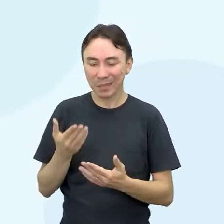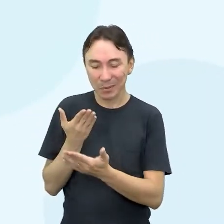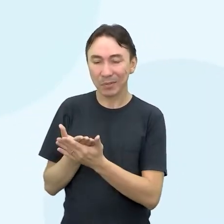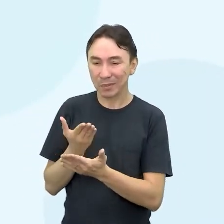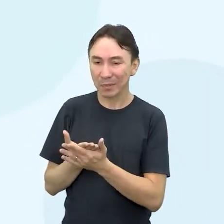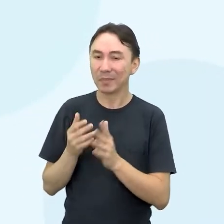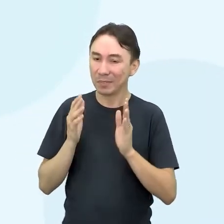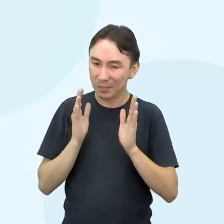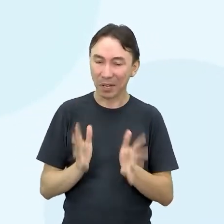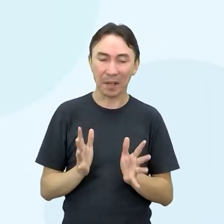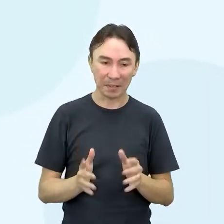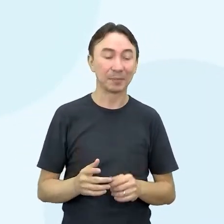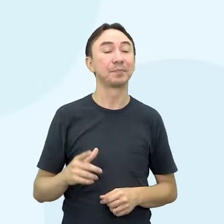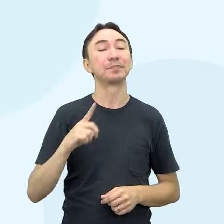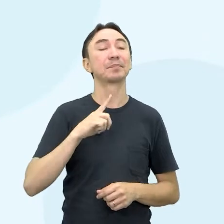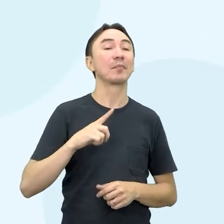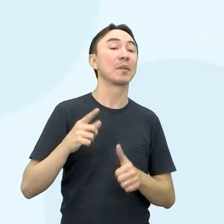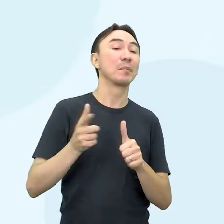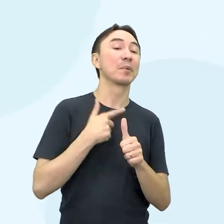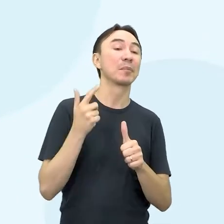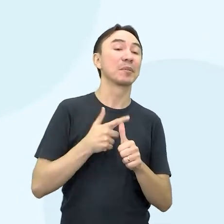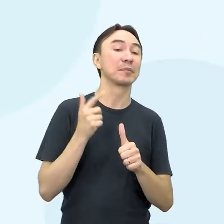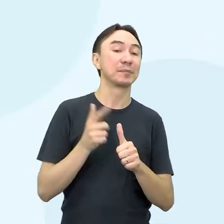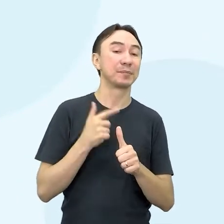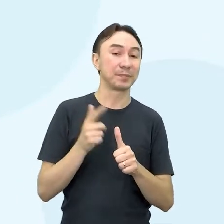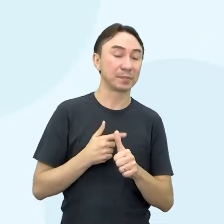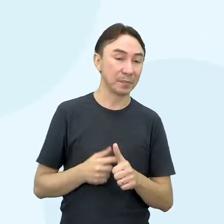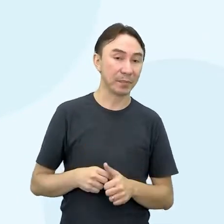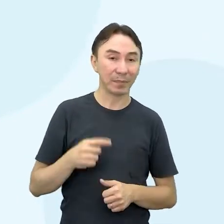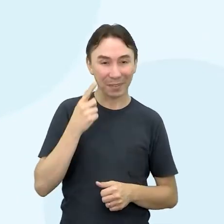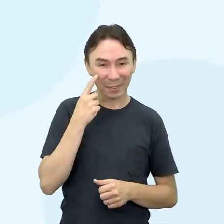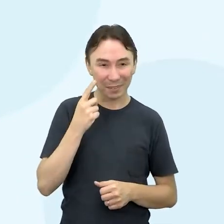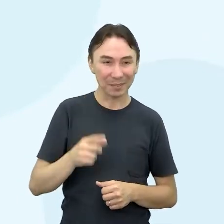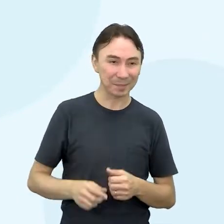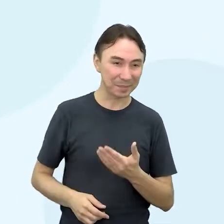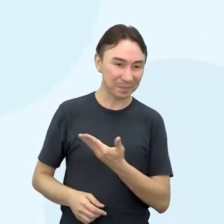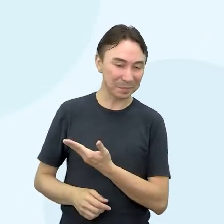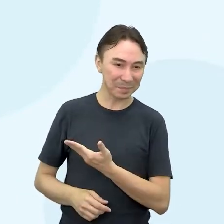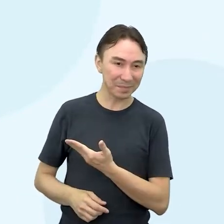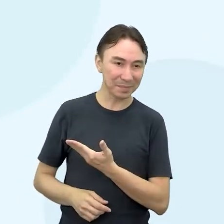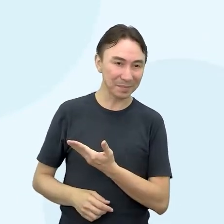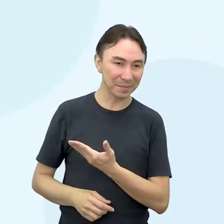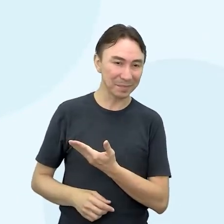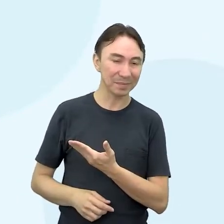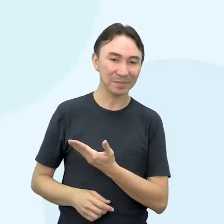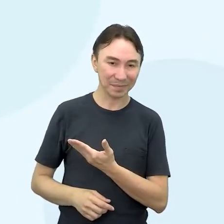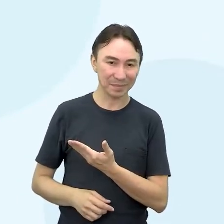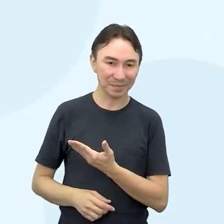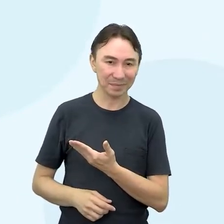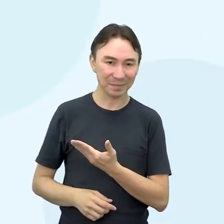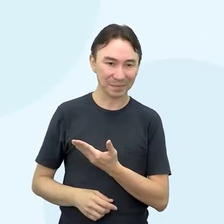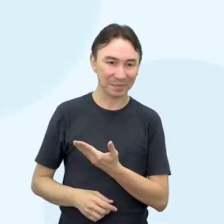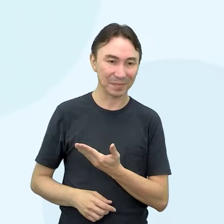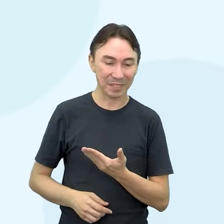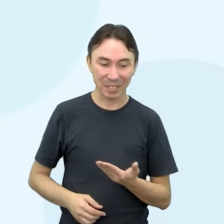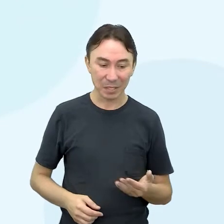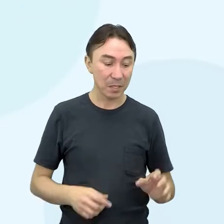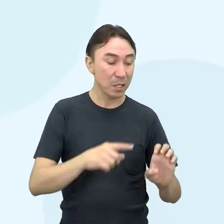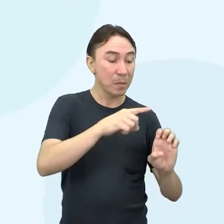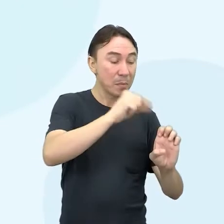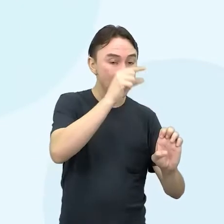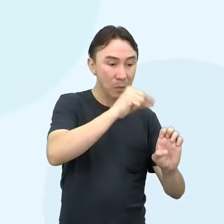Então, vamos lá. Primeira coisa, ó. Olha o tema, você lembra desse slide, ó? Empreendedor só pensa em dinheiro?